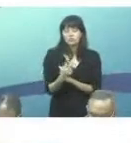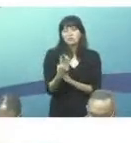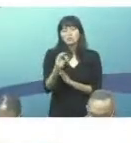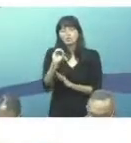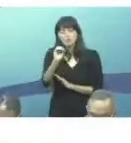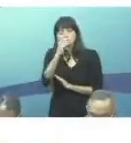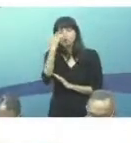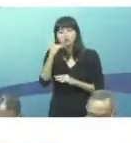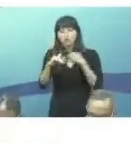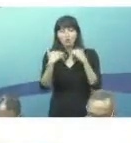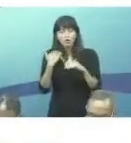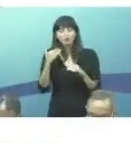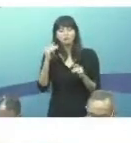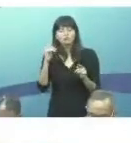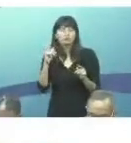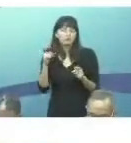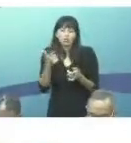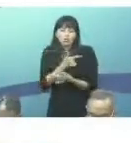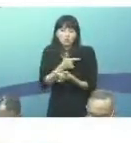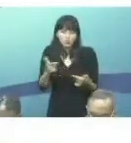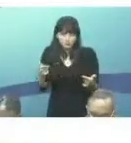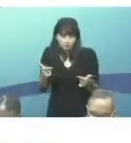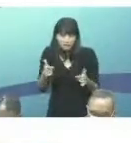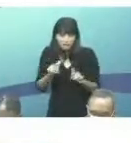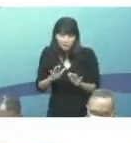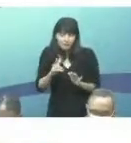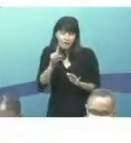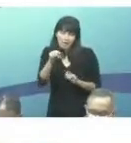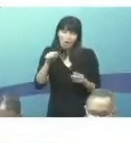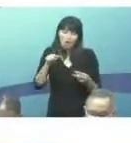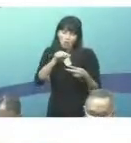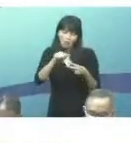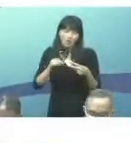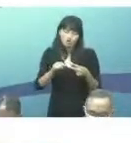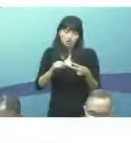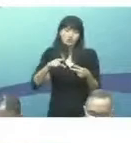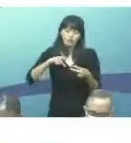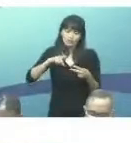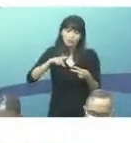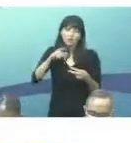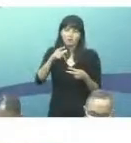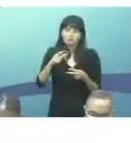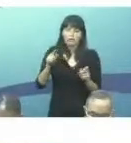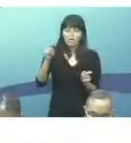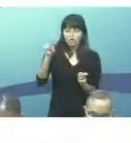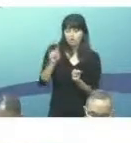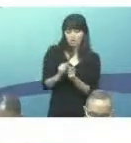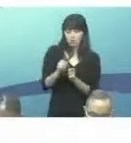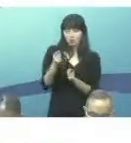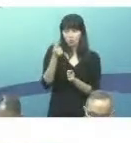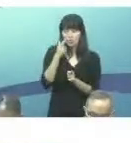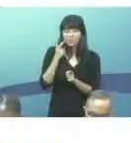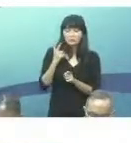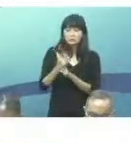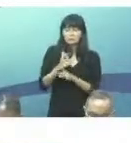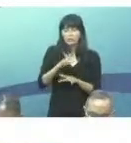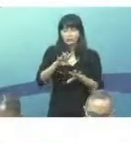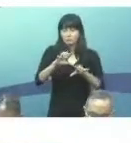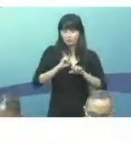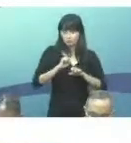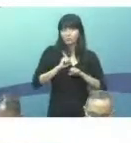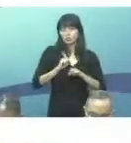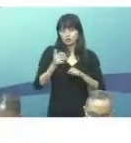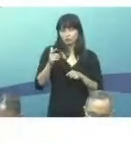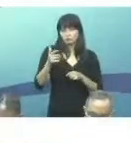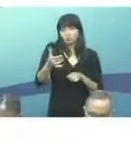2035. Então, esses são os dois grandes objetivos do nosso plano, é reduzir o coeficiente de incidência de TB em 90